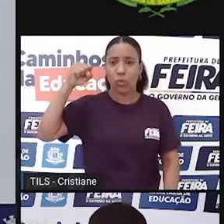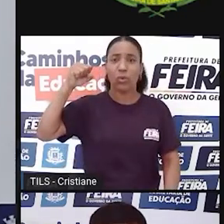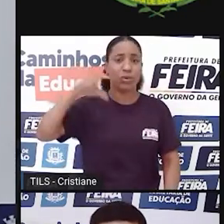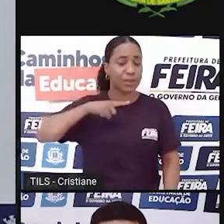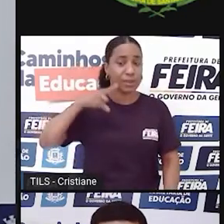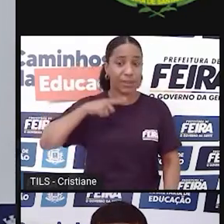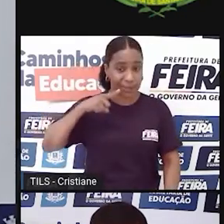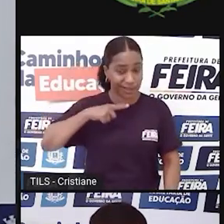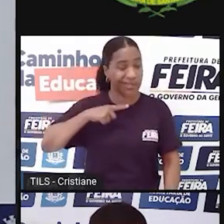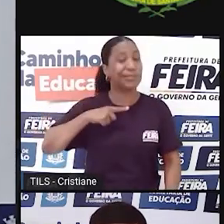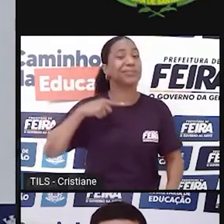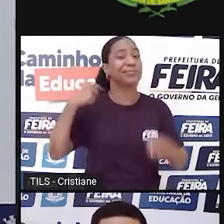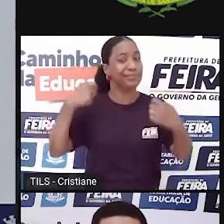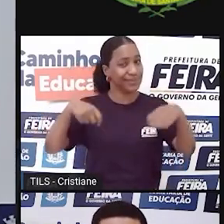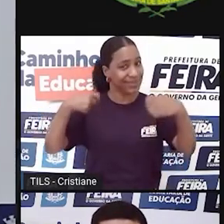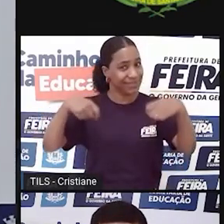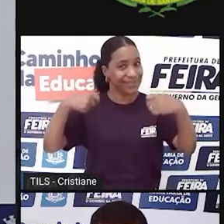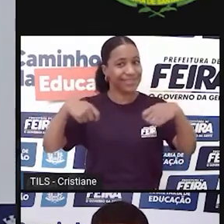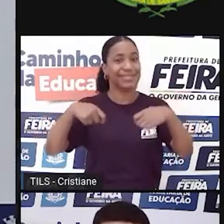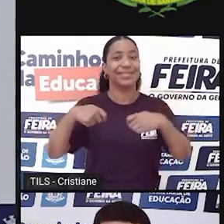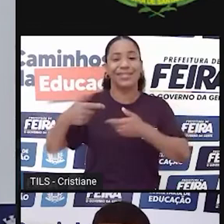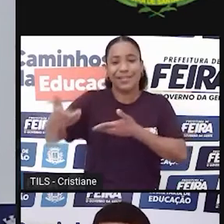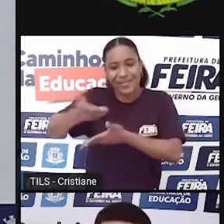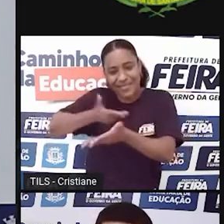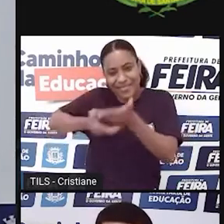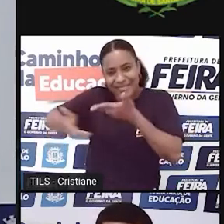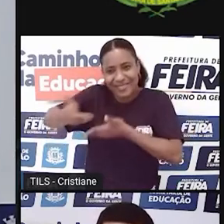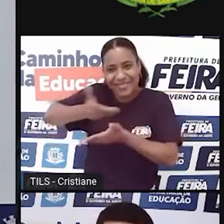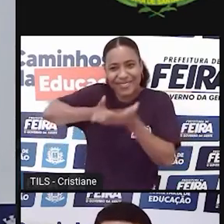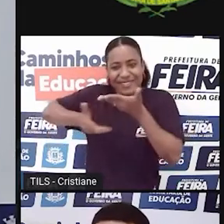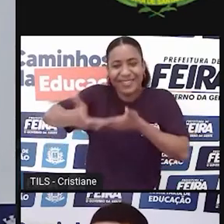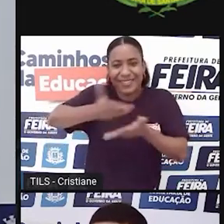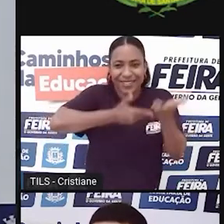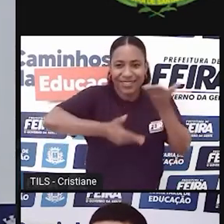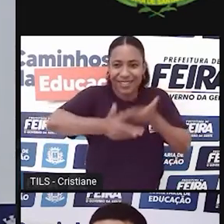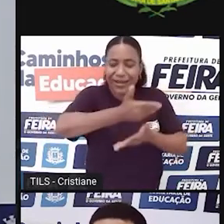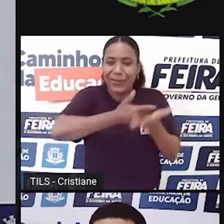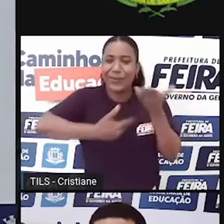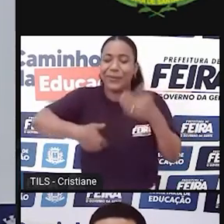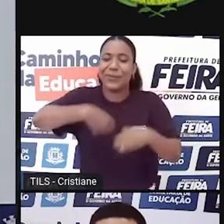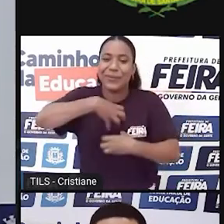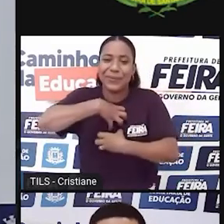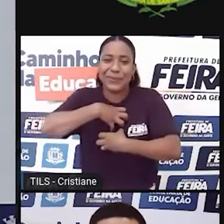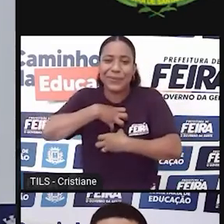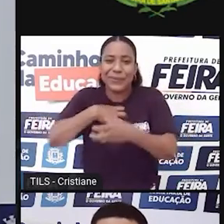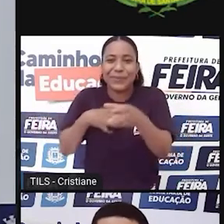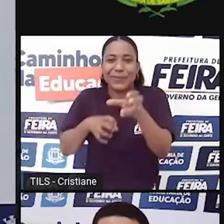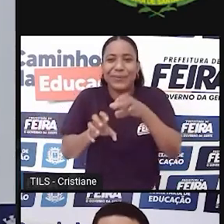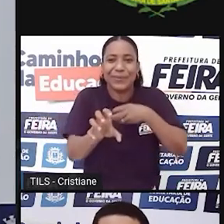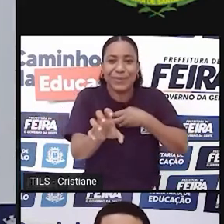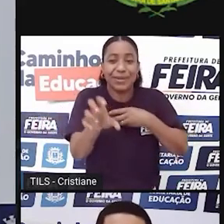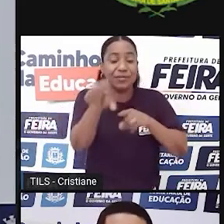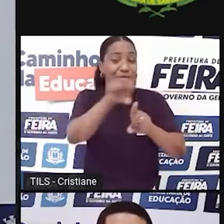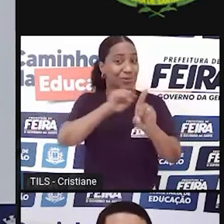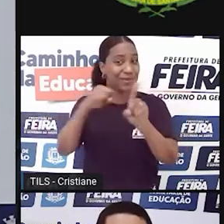é luta, é engajamento, engajamento emocional, engajamento social,